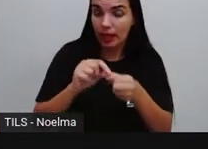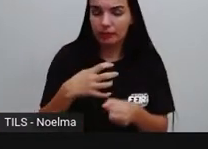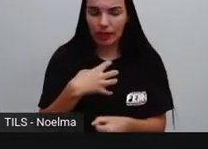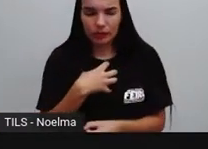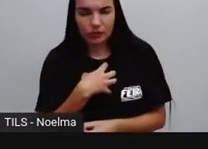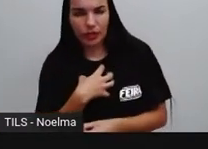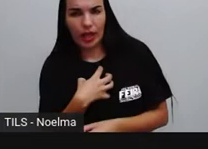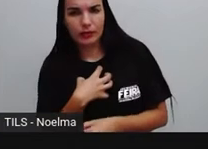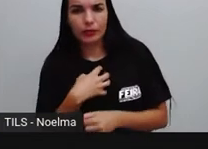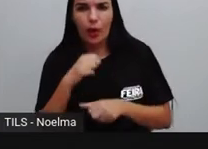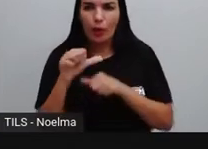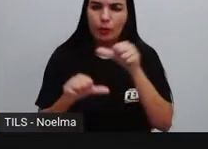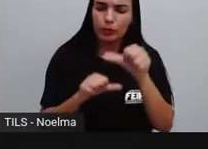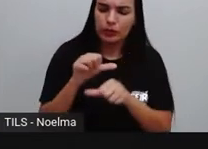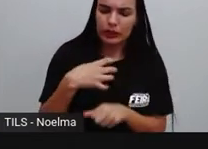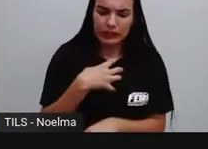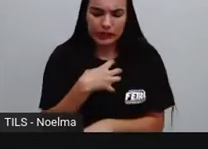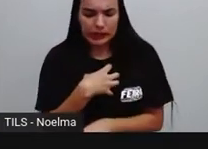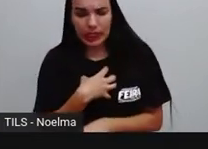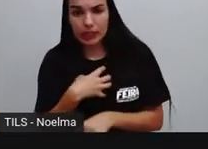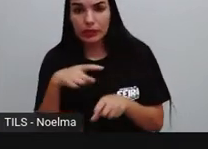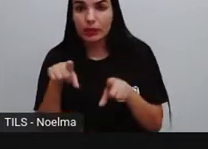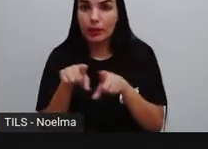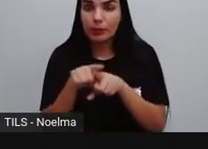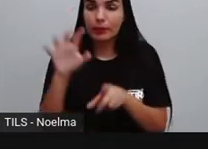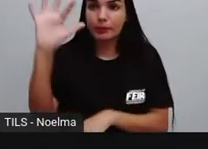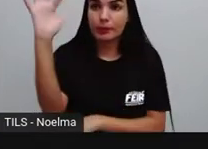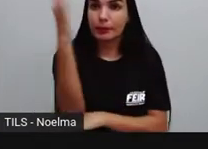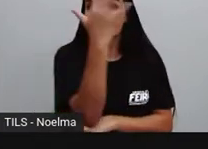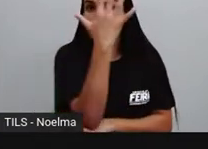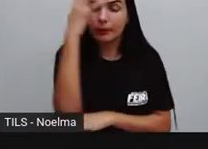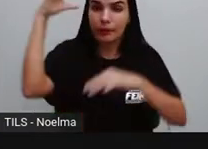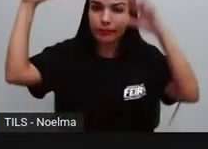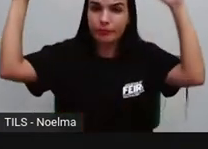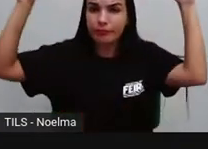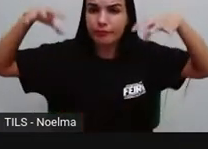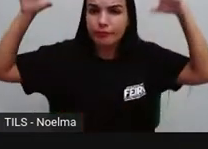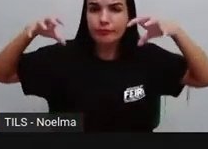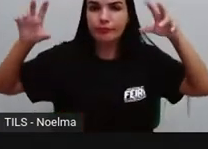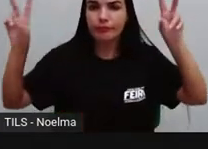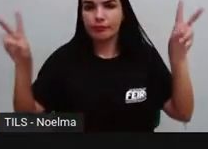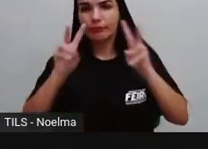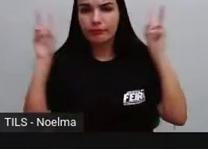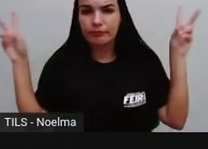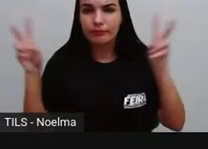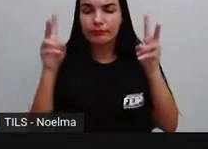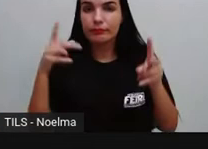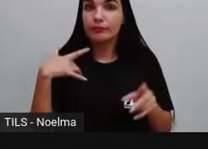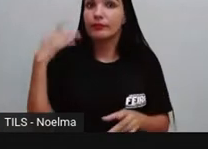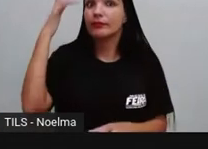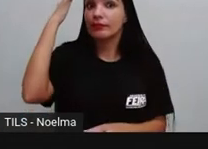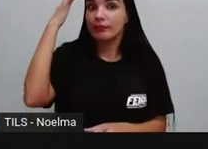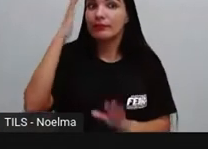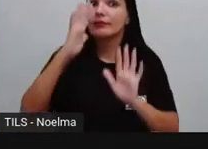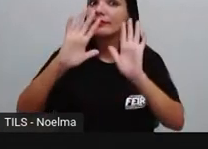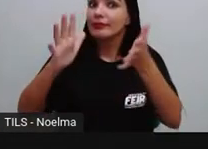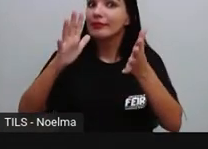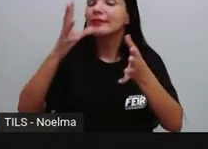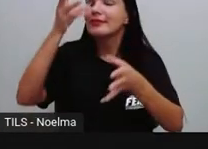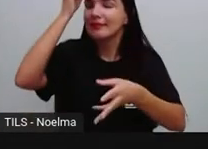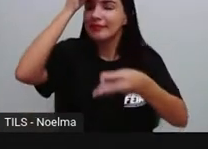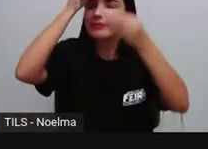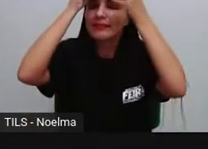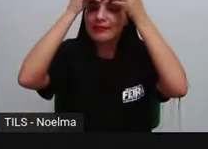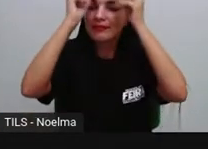estado, mudança de estado e fenômeno da natureza. Eu acredito que vocês já tenham compreendido isso, né? Uma vez que a gente já venha